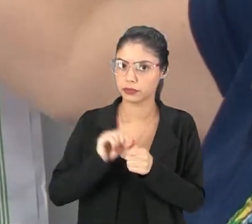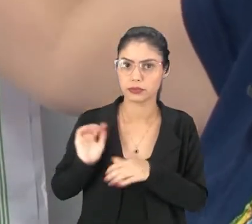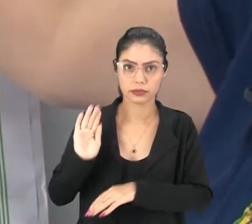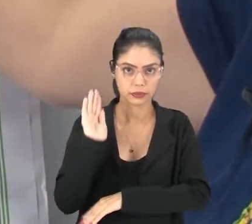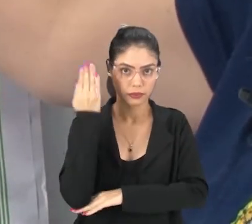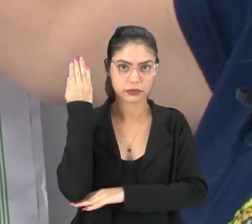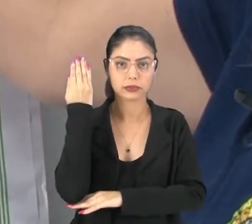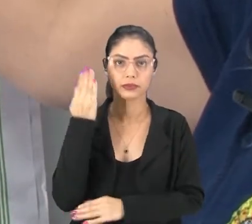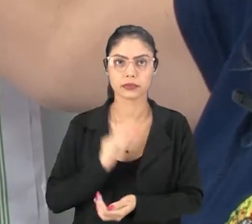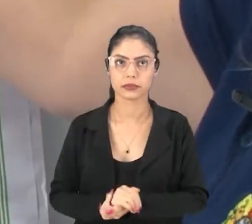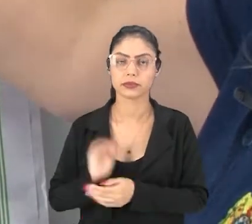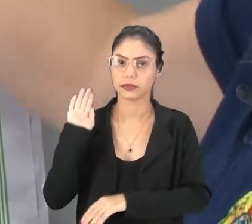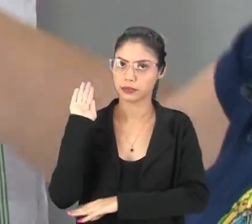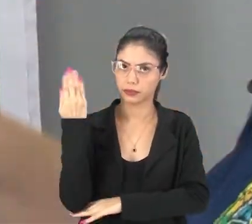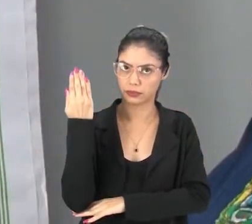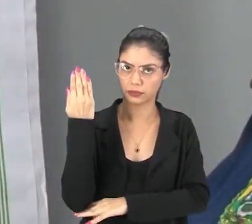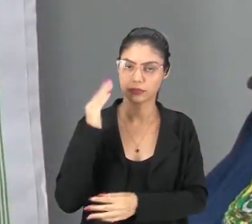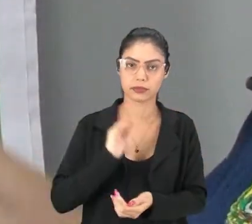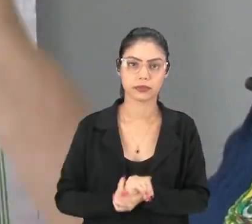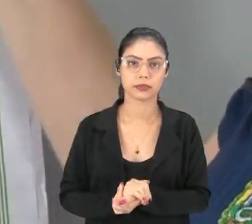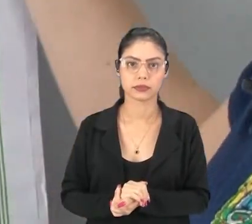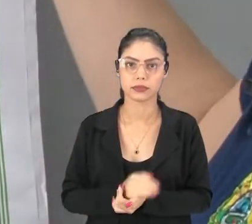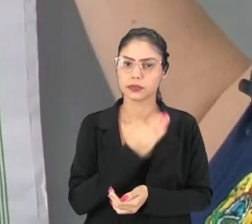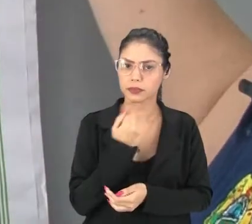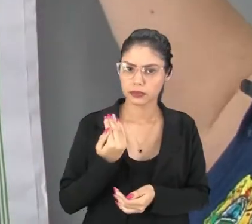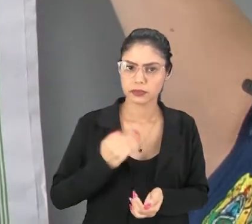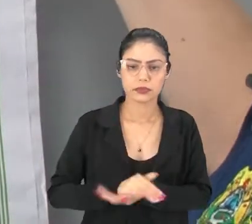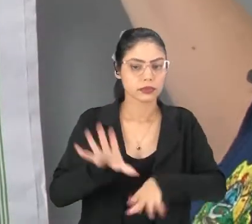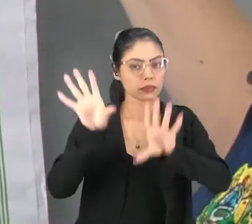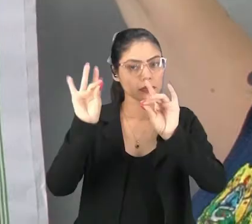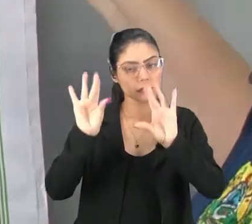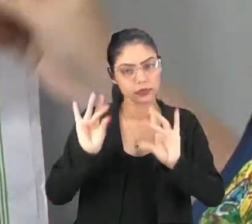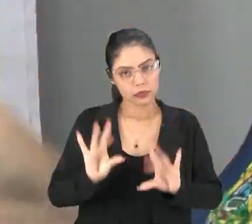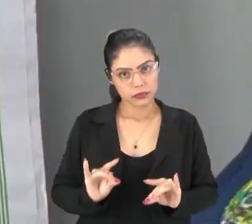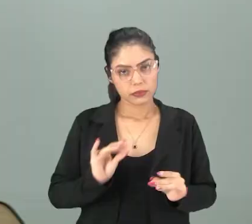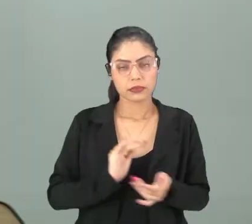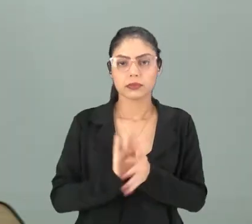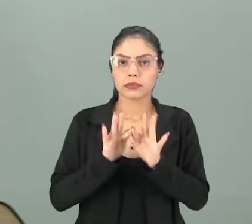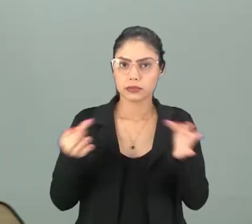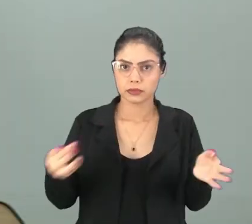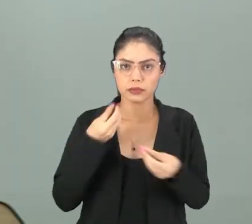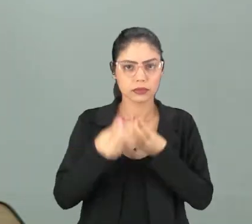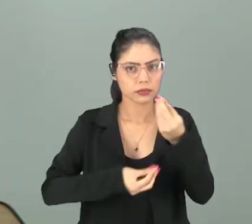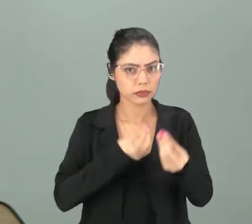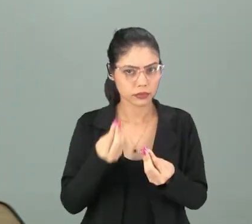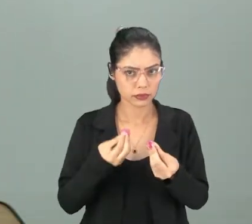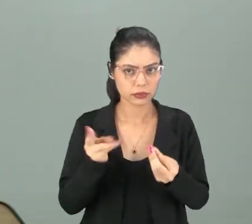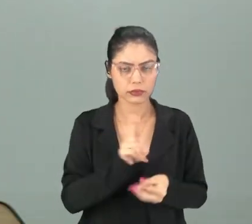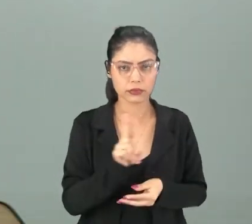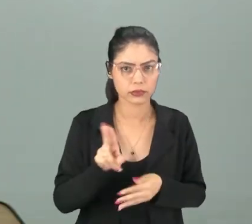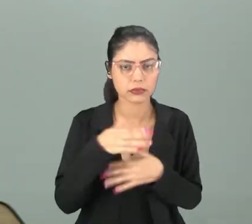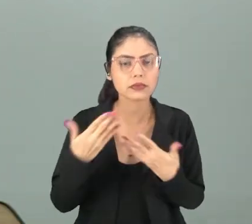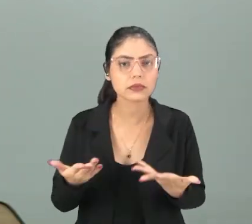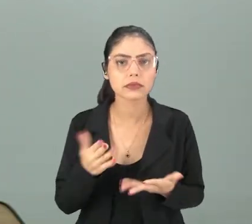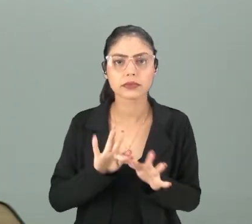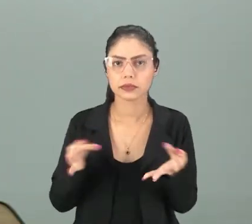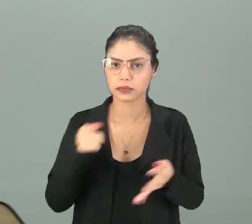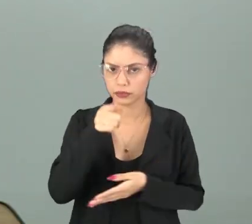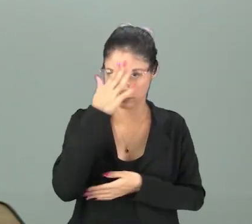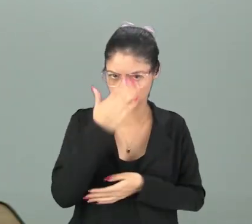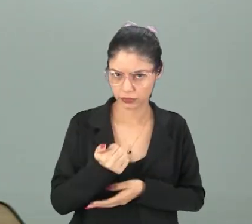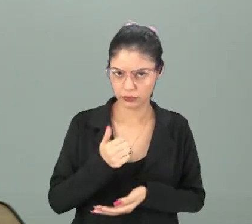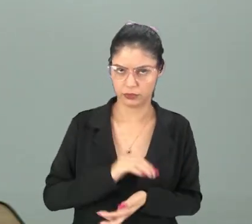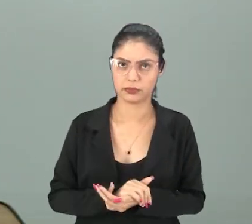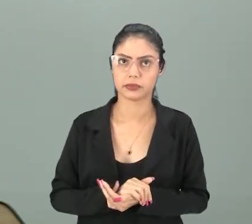madeira Madeira, matéria morta Então cada um é uma frase Como que nós chamamos essas frases? Você